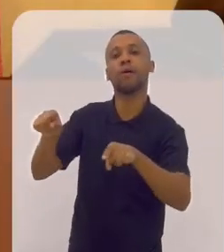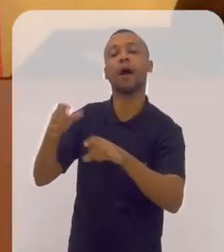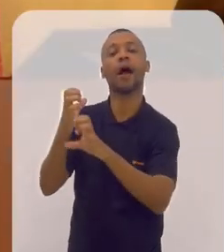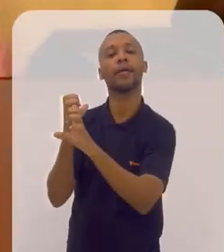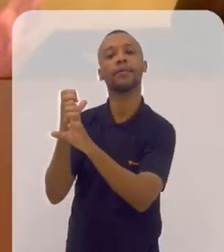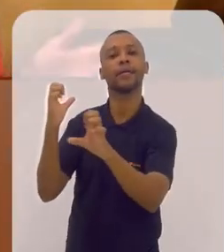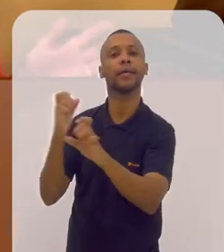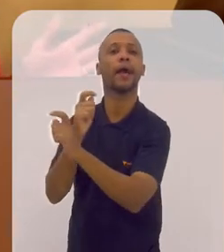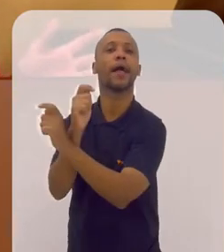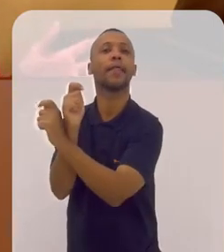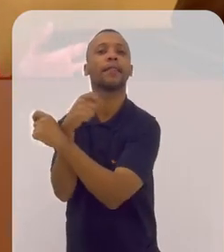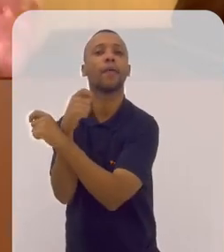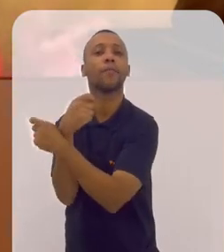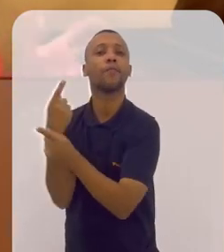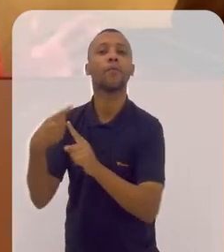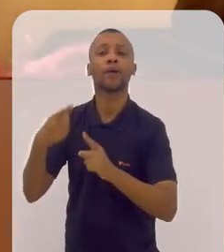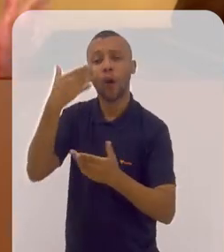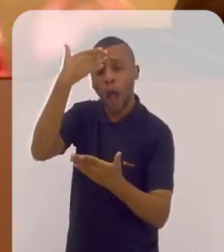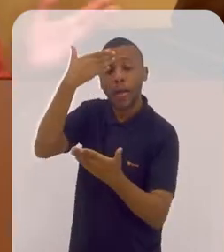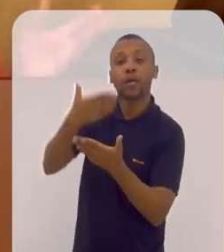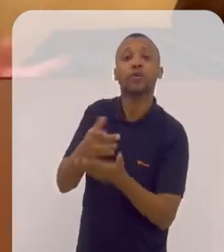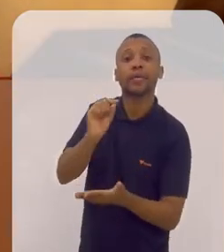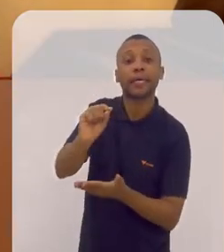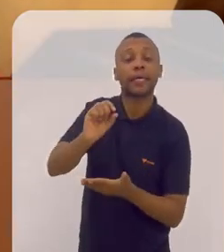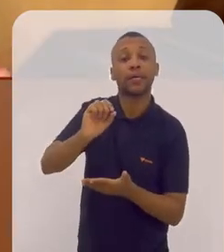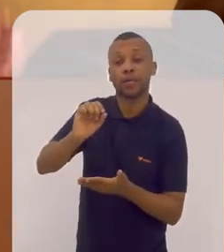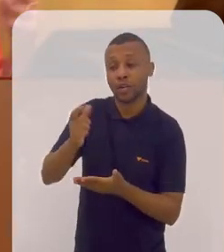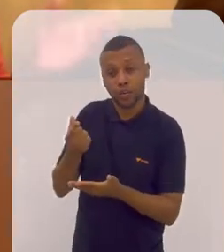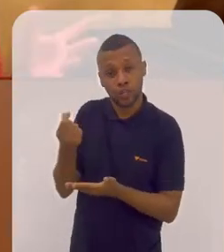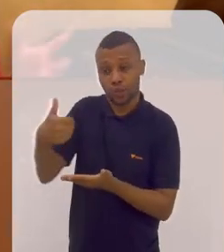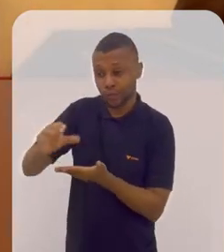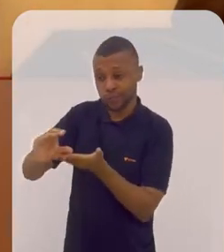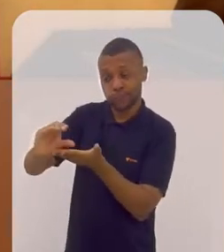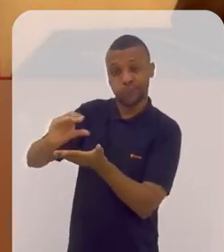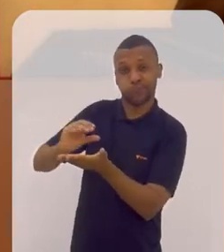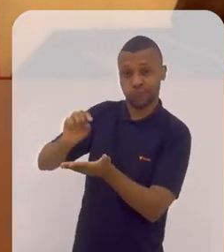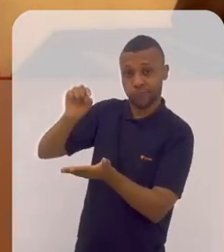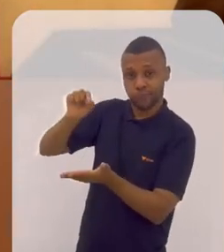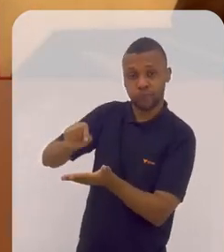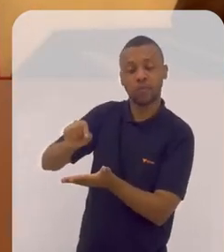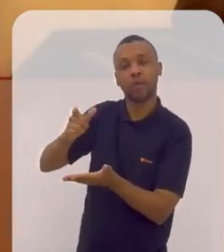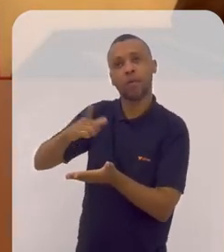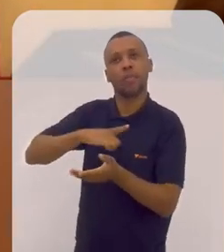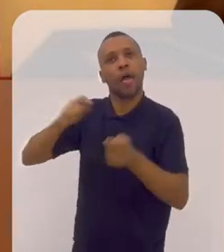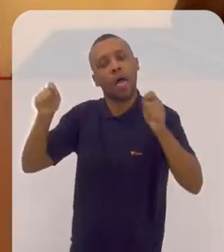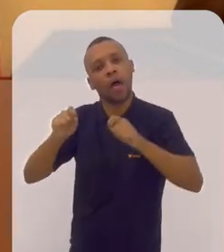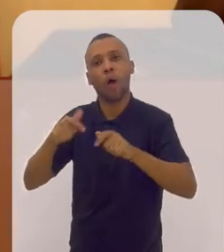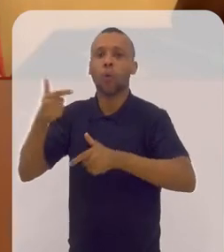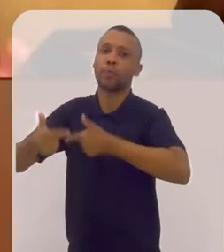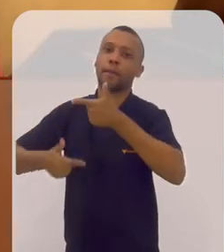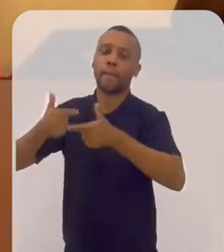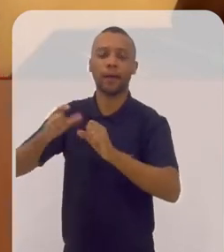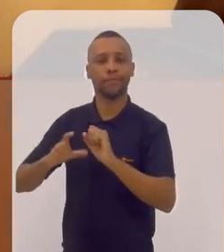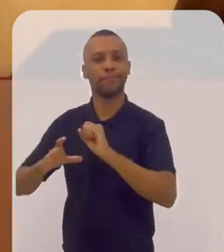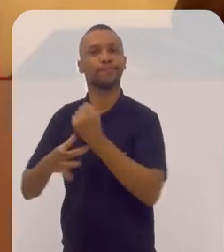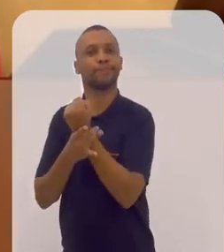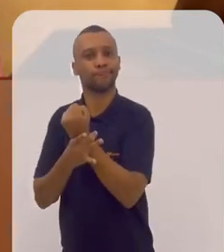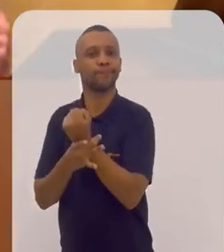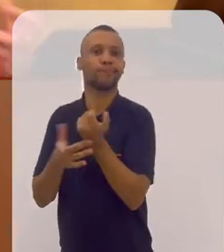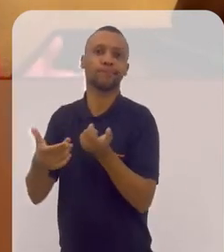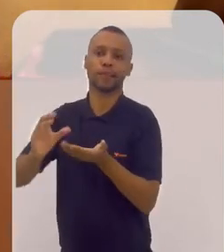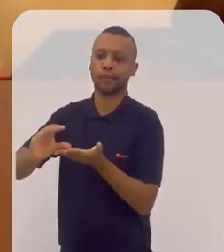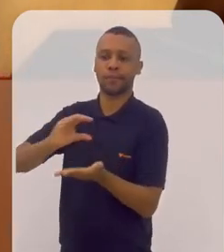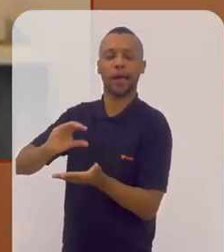PUC, porque eu achava que ser engenheira, naquele momento, seria, digamos, uma forma de ter um emprego